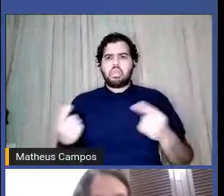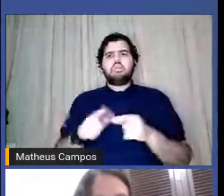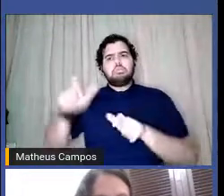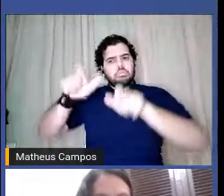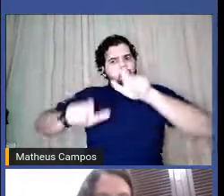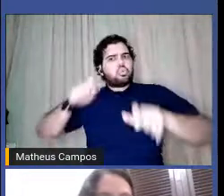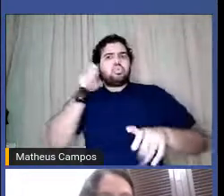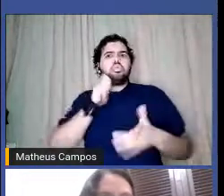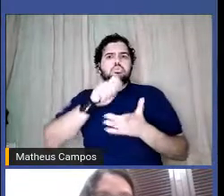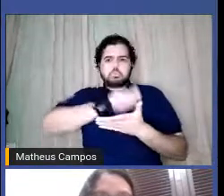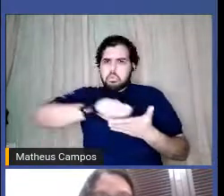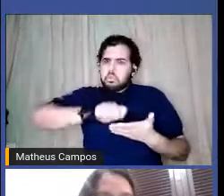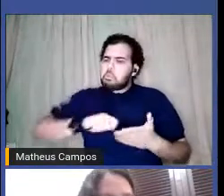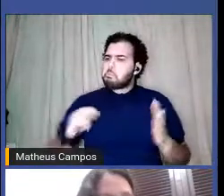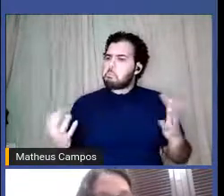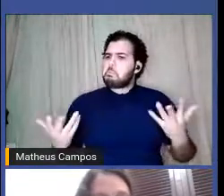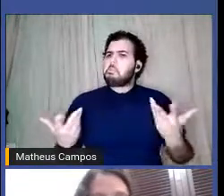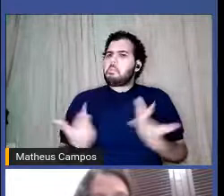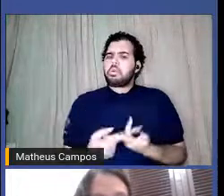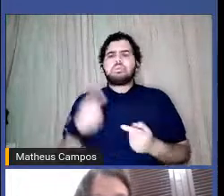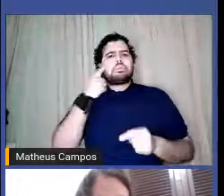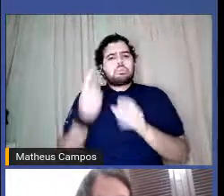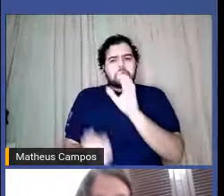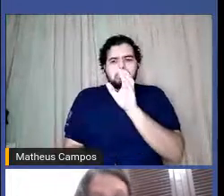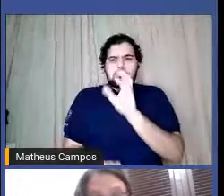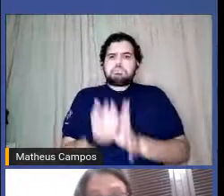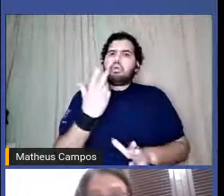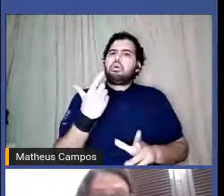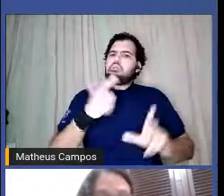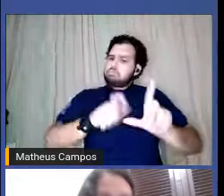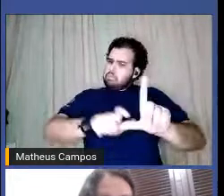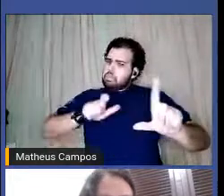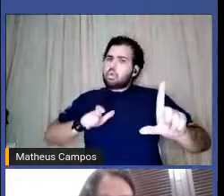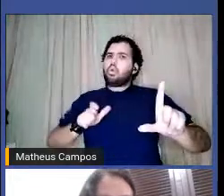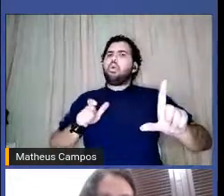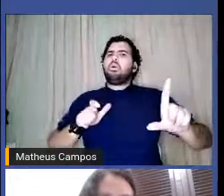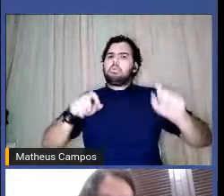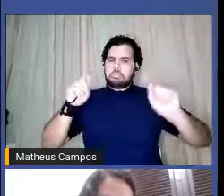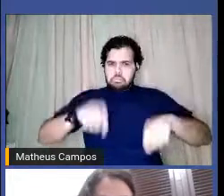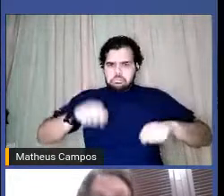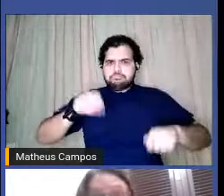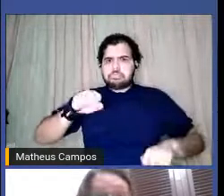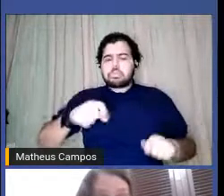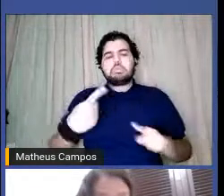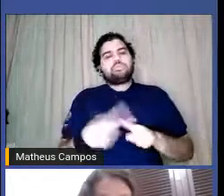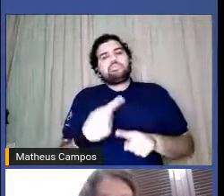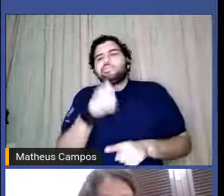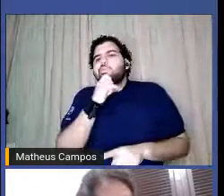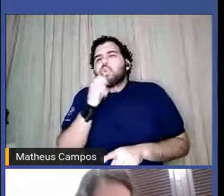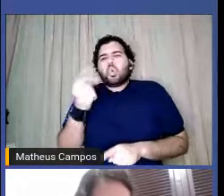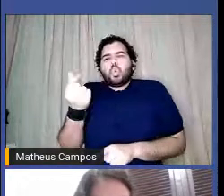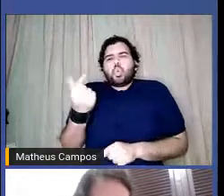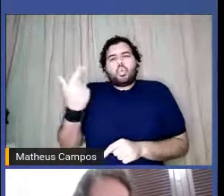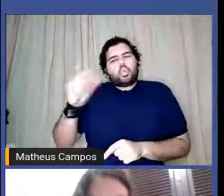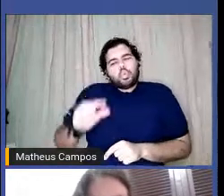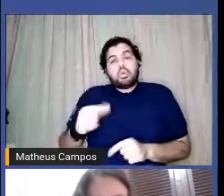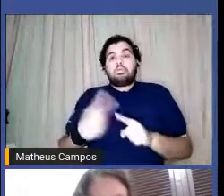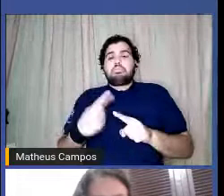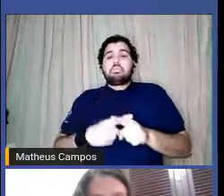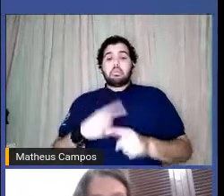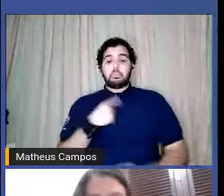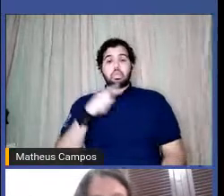maravilhosas que estão produzindo de forma independente, muitas vezes por não ter recursos, mas também por escolha,